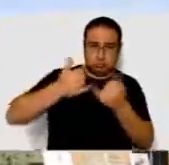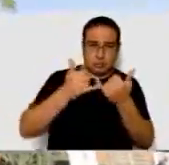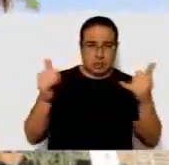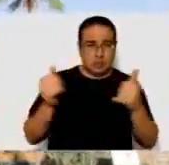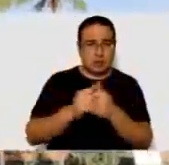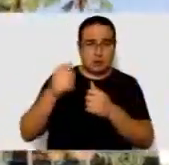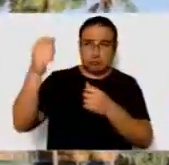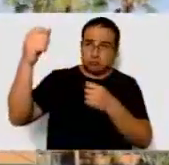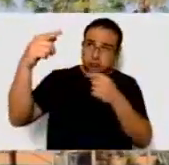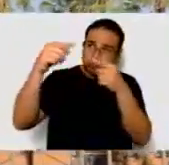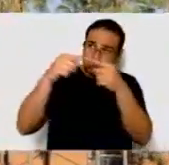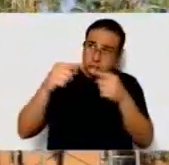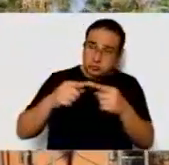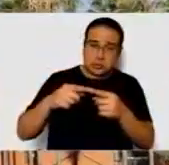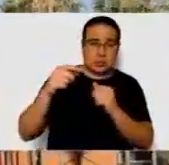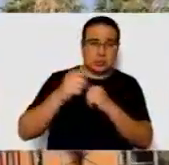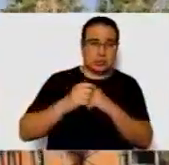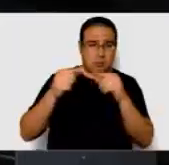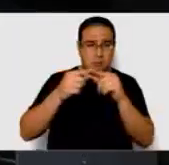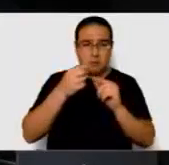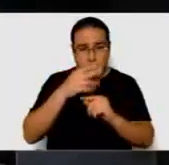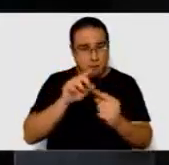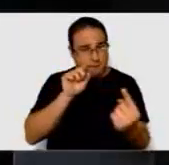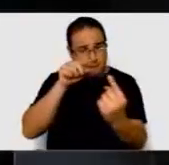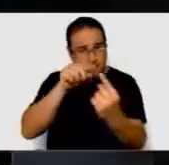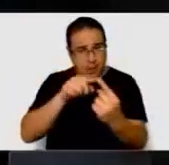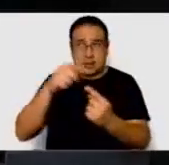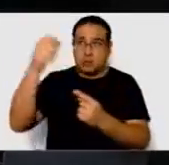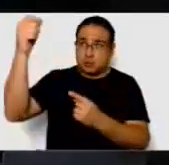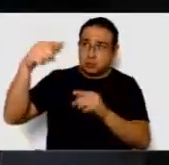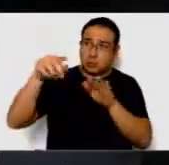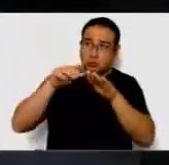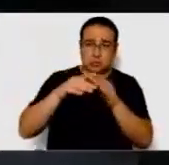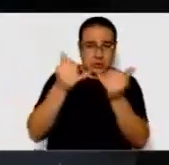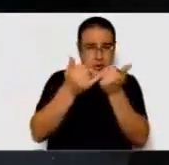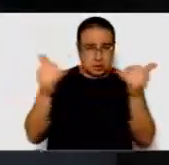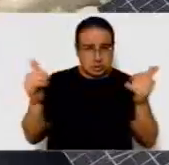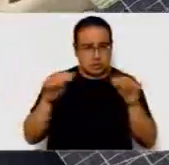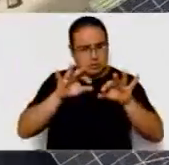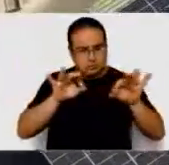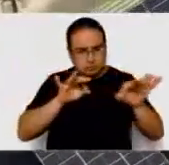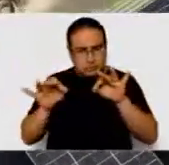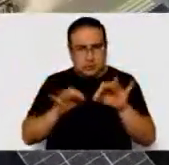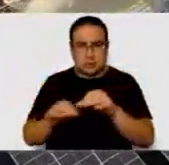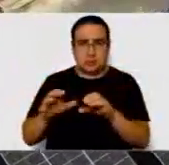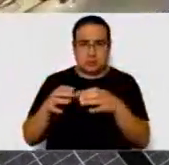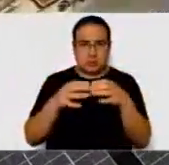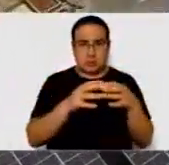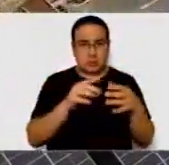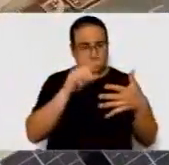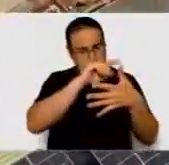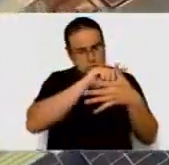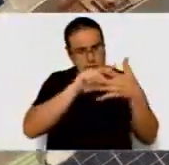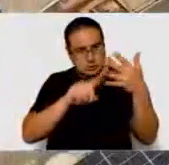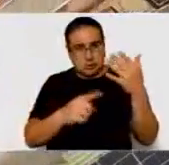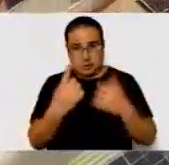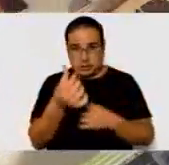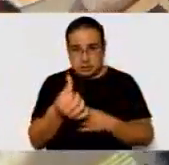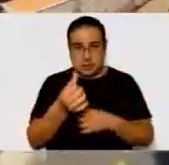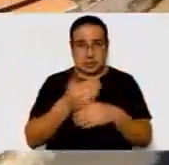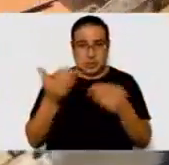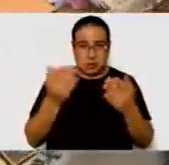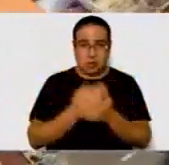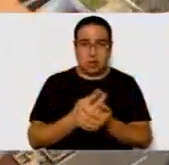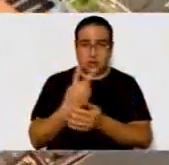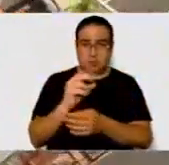de placas fotovoltaicas faz parte do programa de metas e prioridades, um conjunto de 16 medidas para